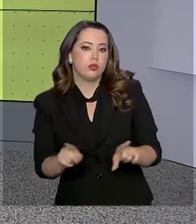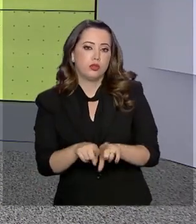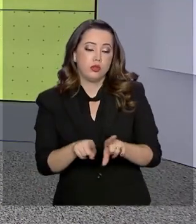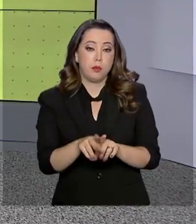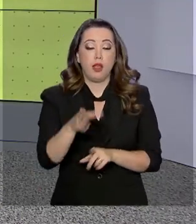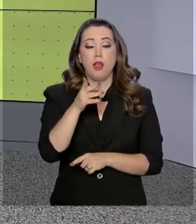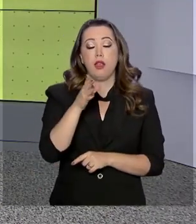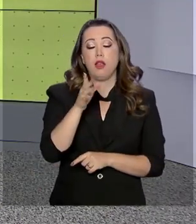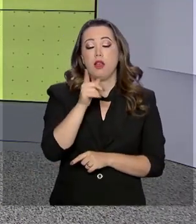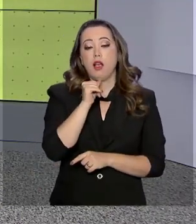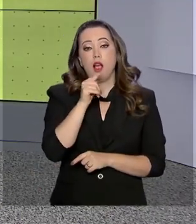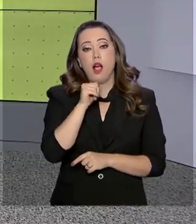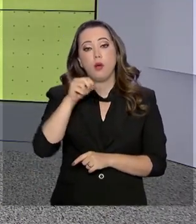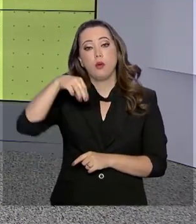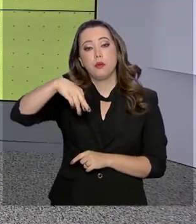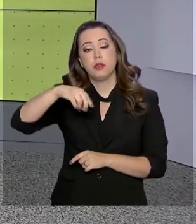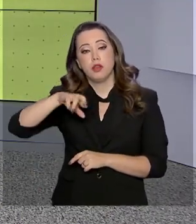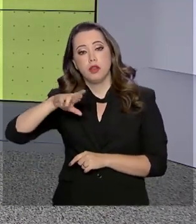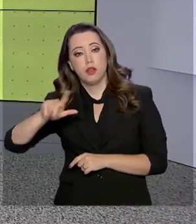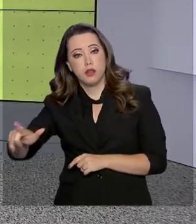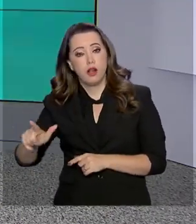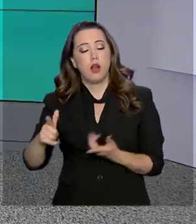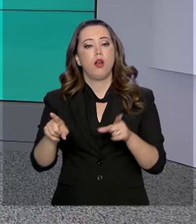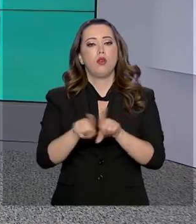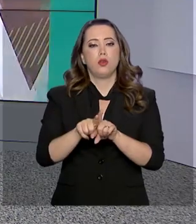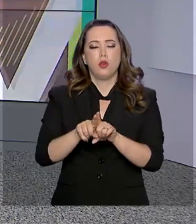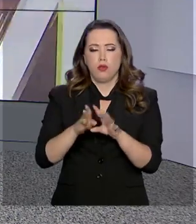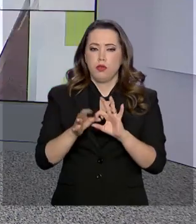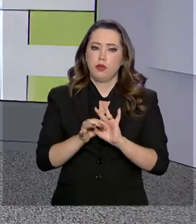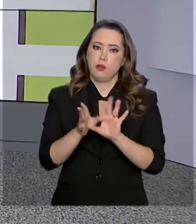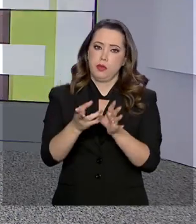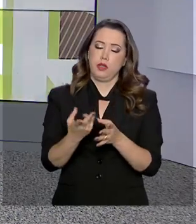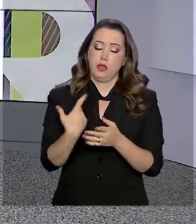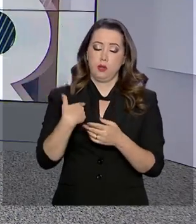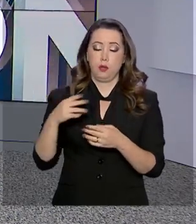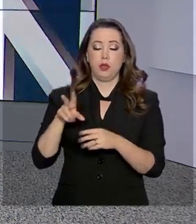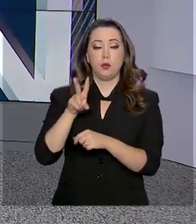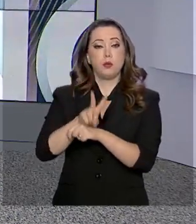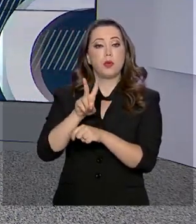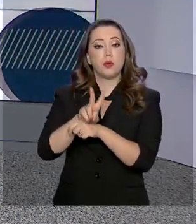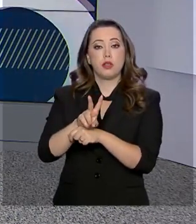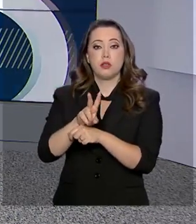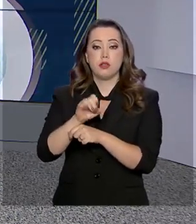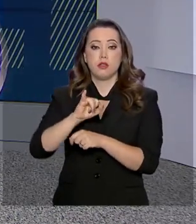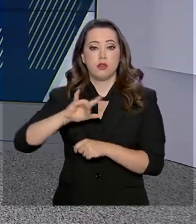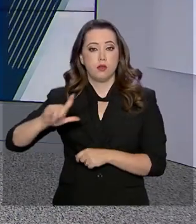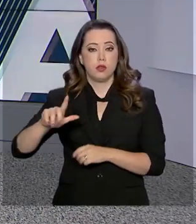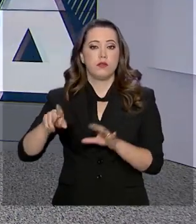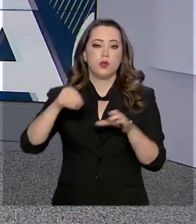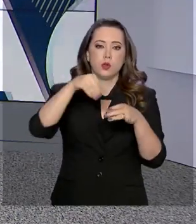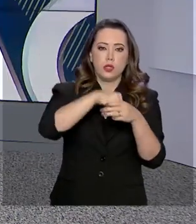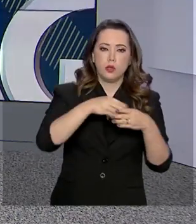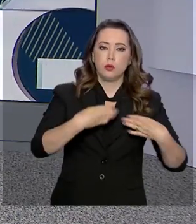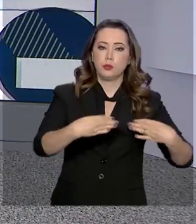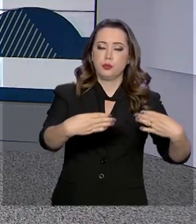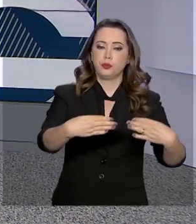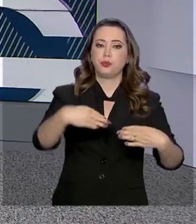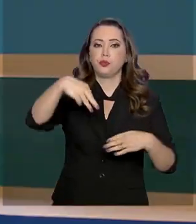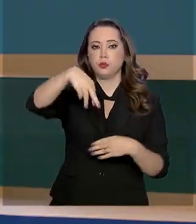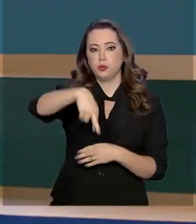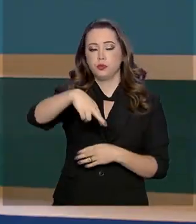Os recursos foram autorizados pela Secretaria Nacional de Proteção e Defesa Civil do Ministério do Desenvolvimento Regional.